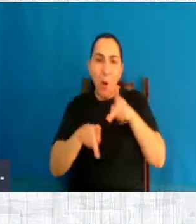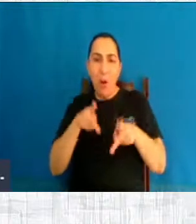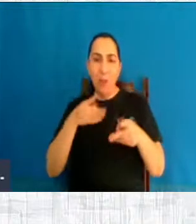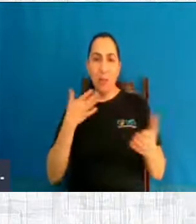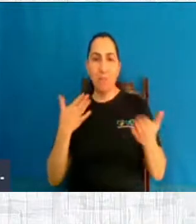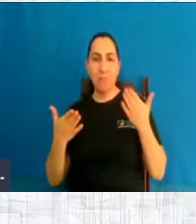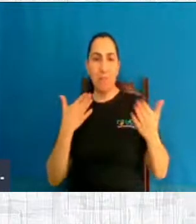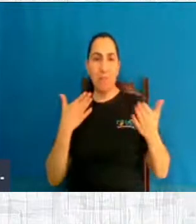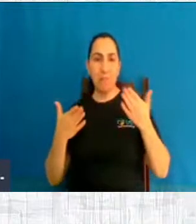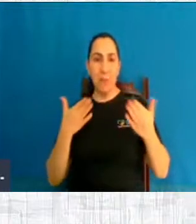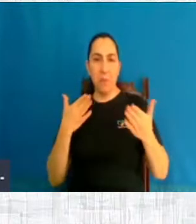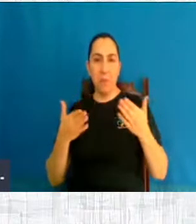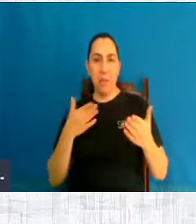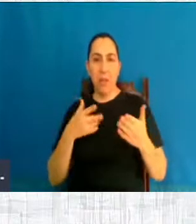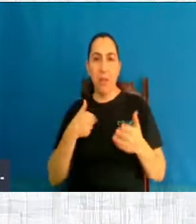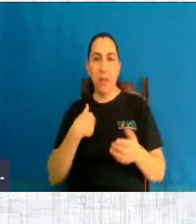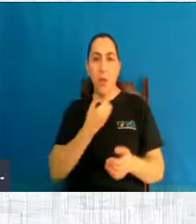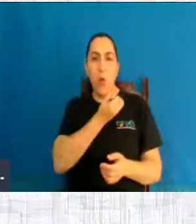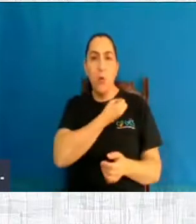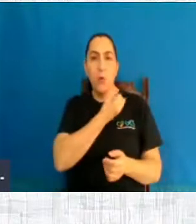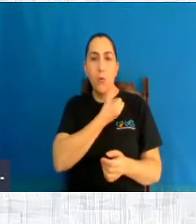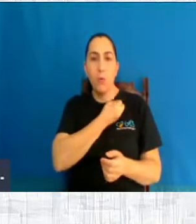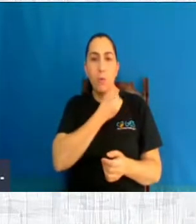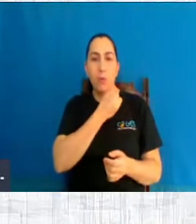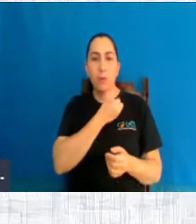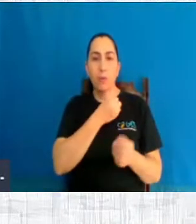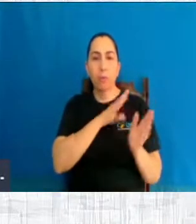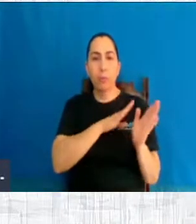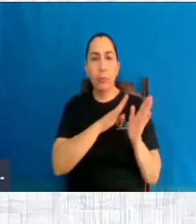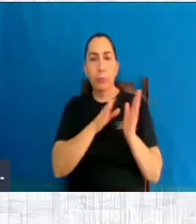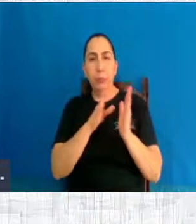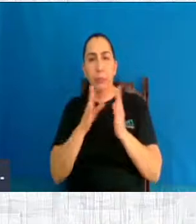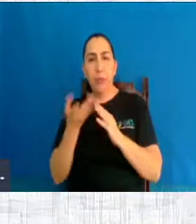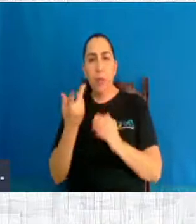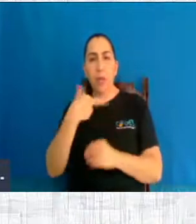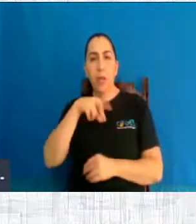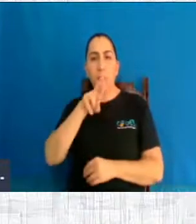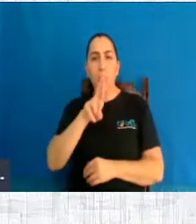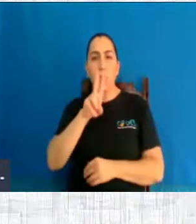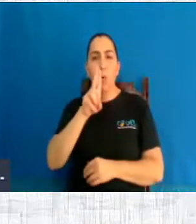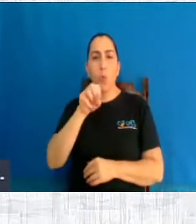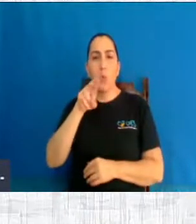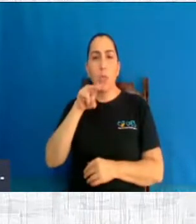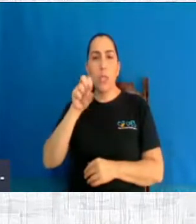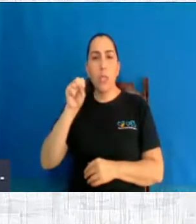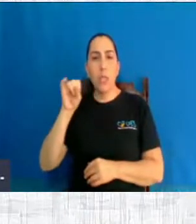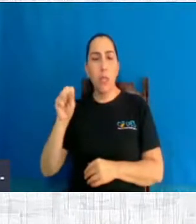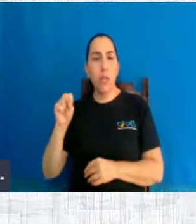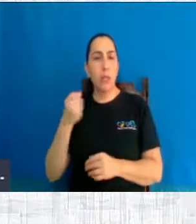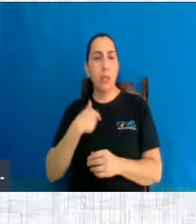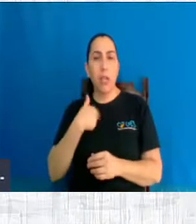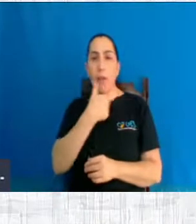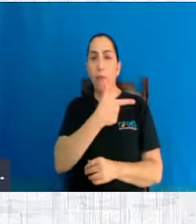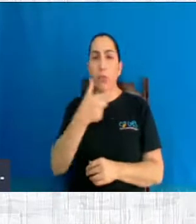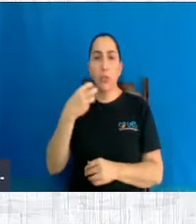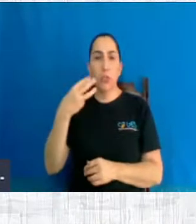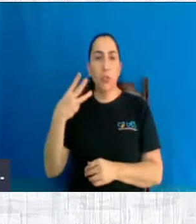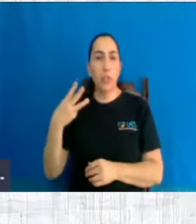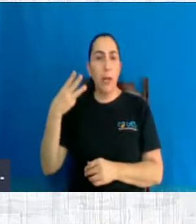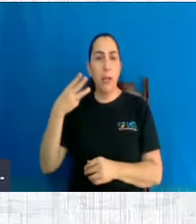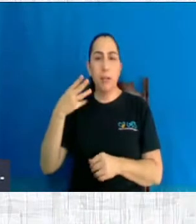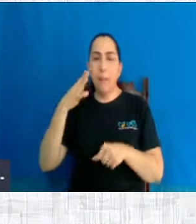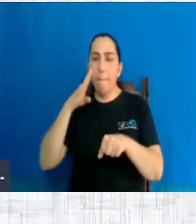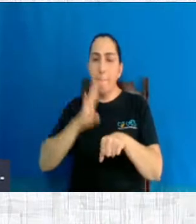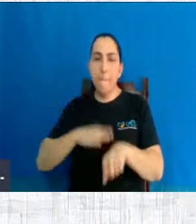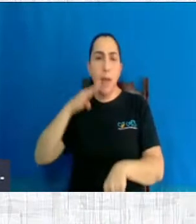sempre, não é? O número de abortos sobre a população. Olha lá, a Rússia tem muito mais. A Rússia é legalizada. Tem 23 vezes mais abortos que no